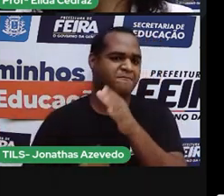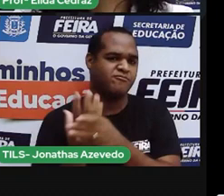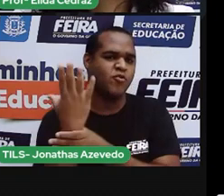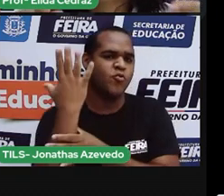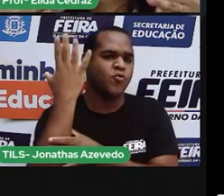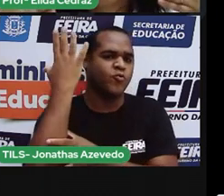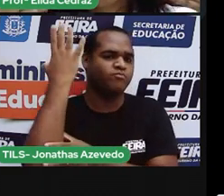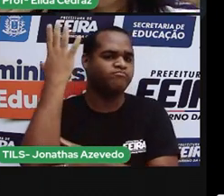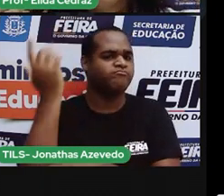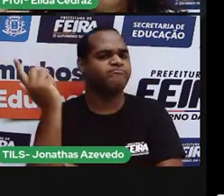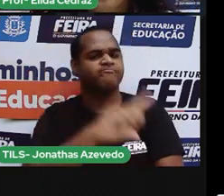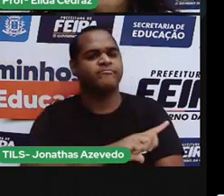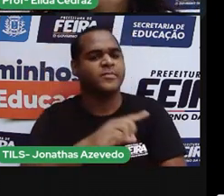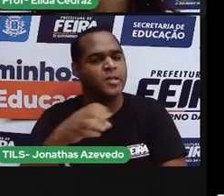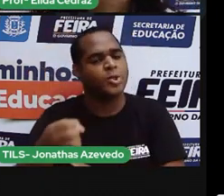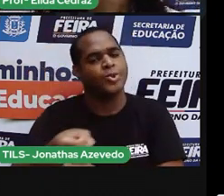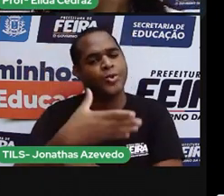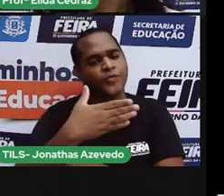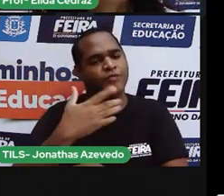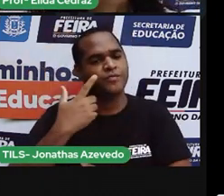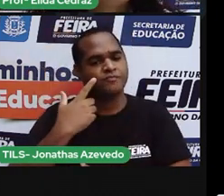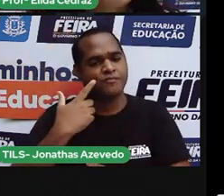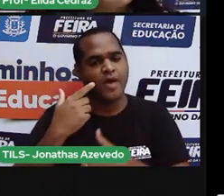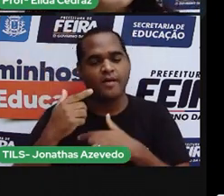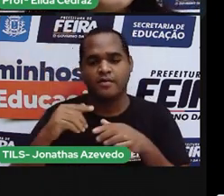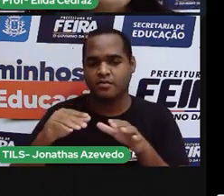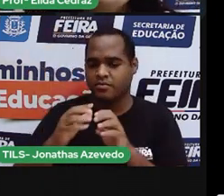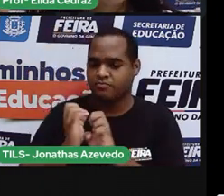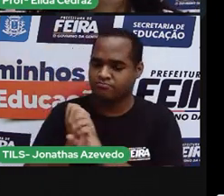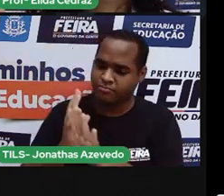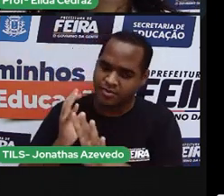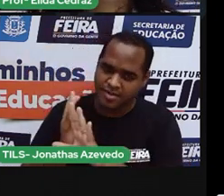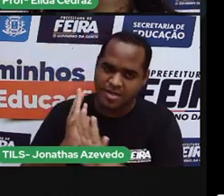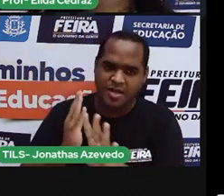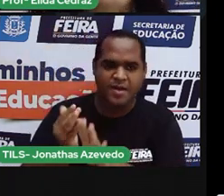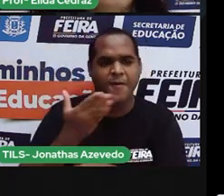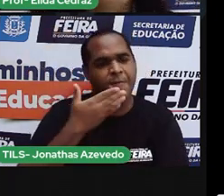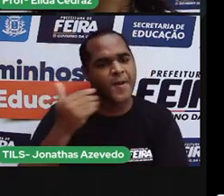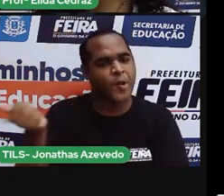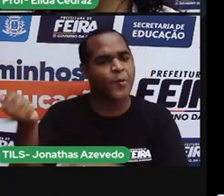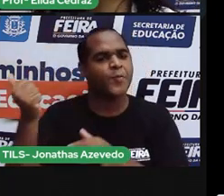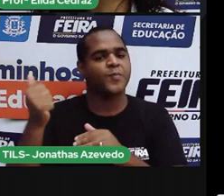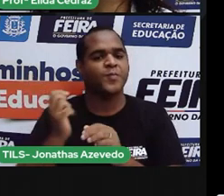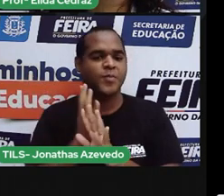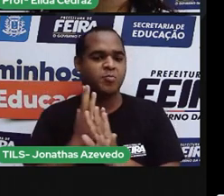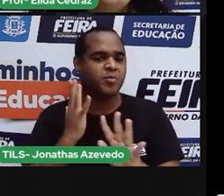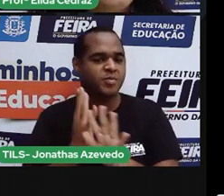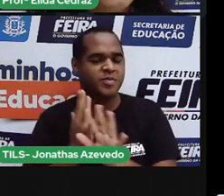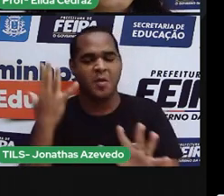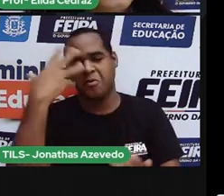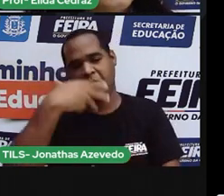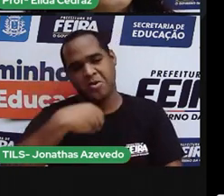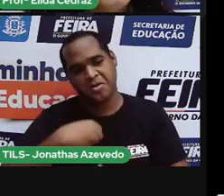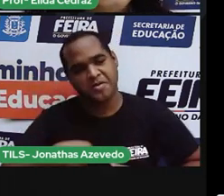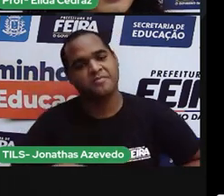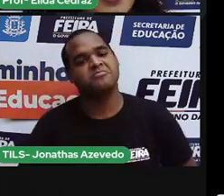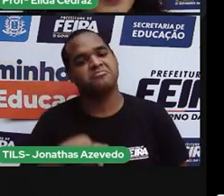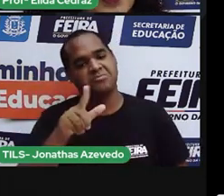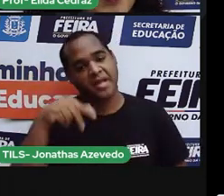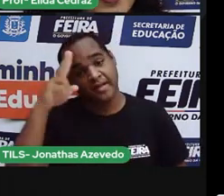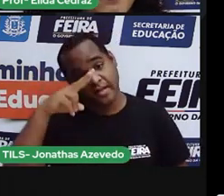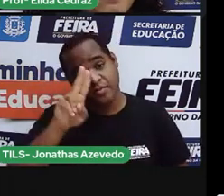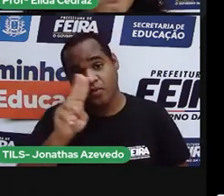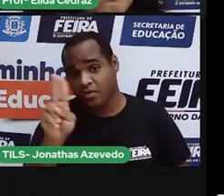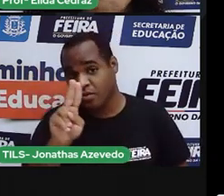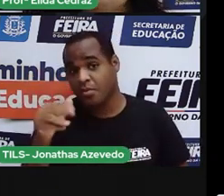voltou com tudo e os destinos têm sido cada vez maiores e mais bonitos. Lembra